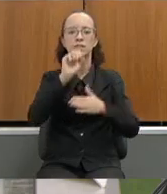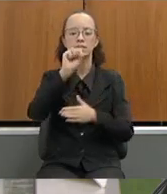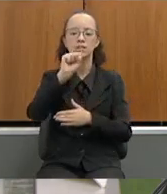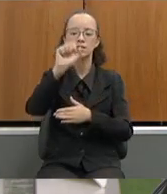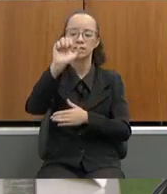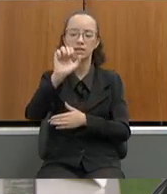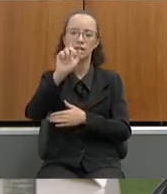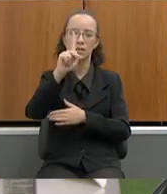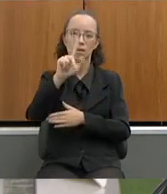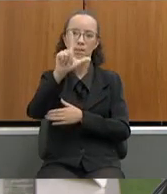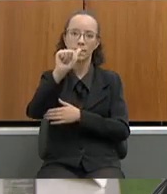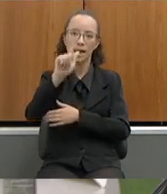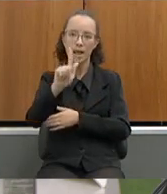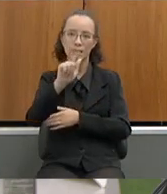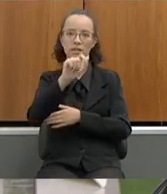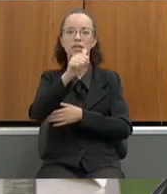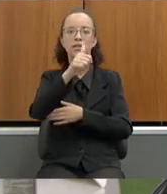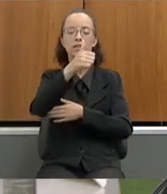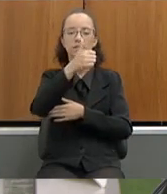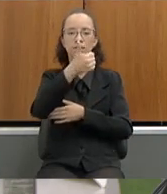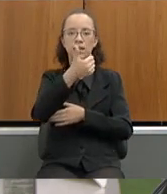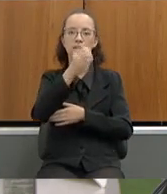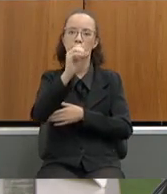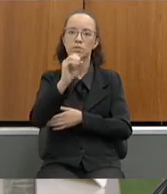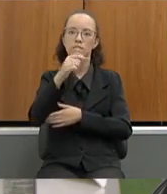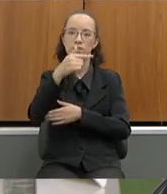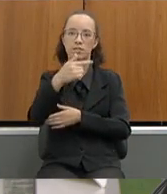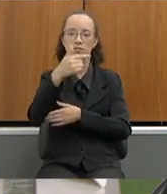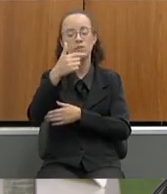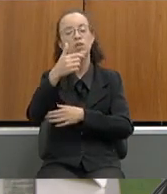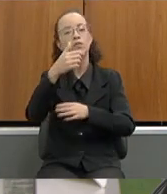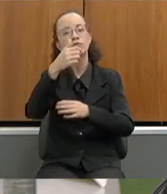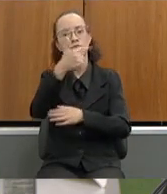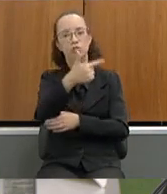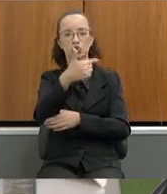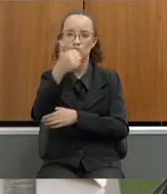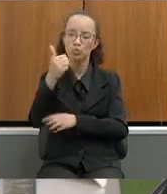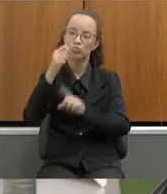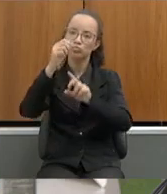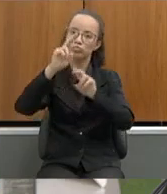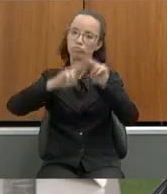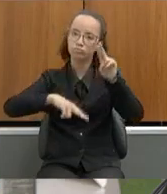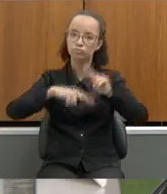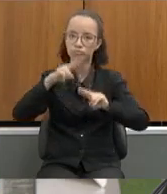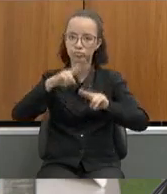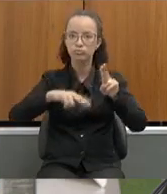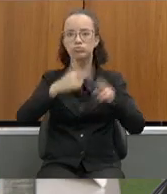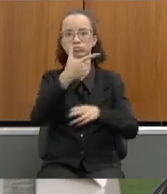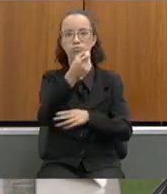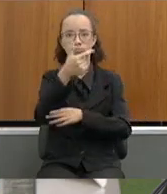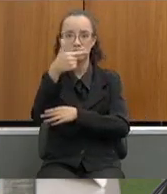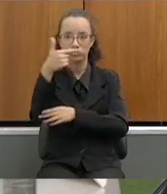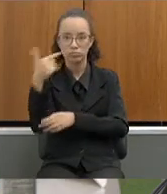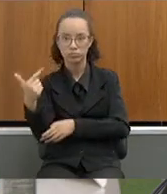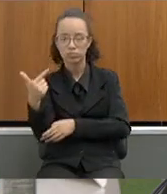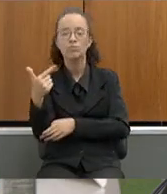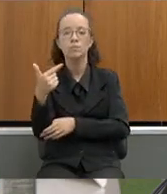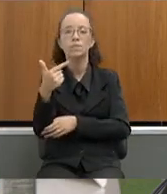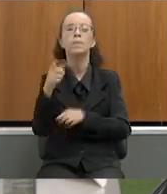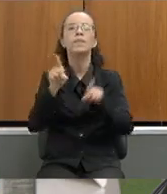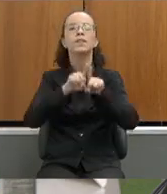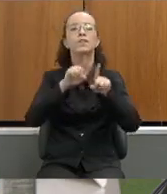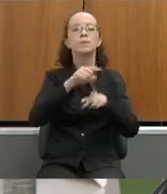10.617 de 21 de julho de 2022 e resolução conjunta CEPLAG S.E. 10